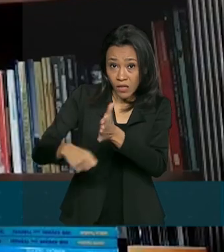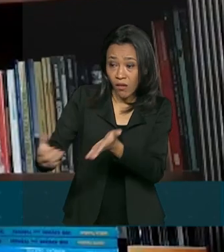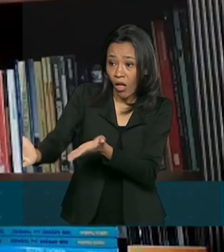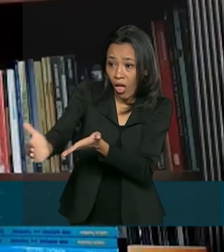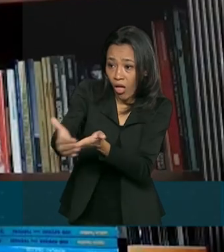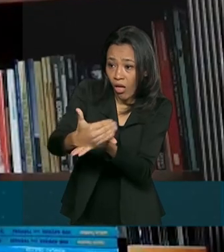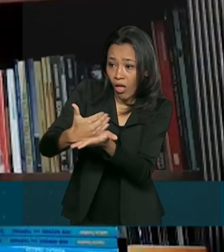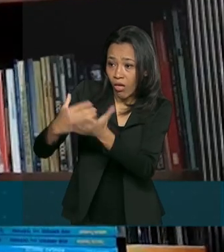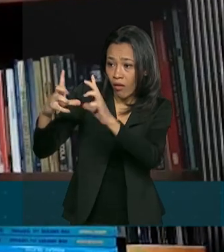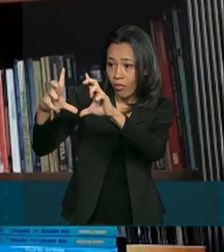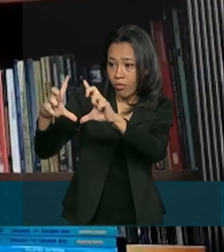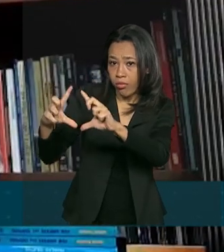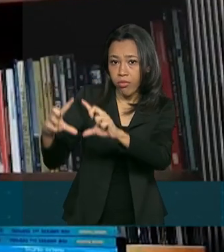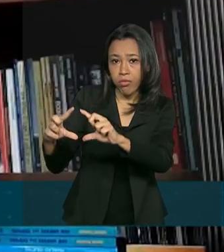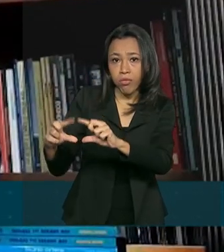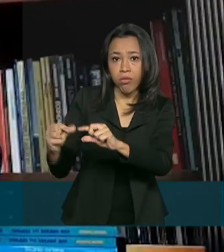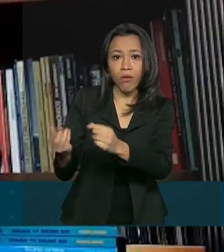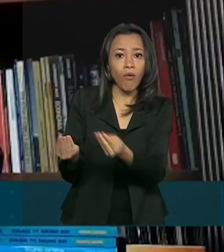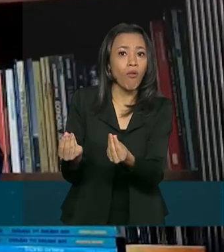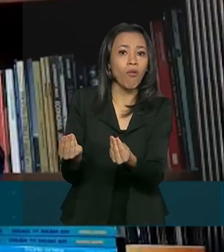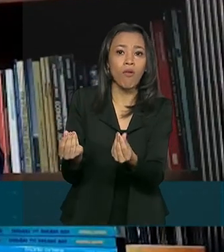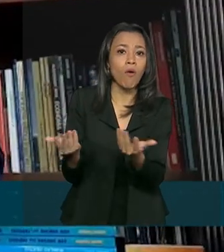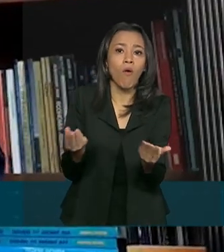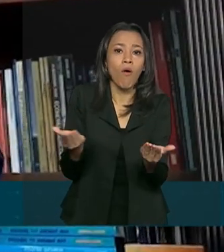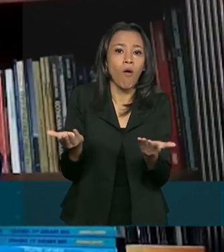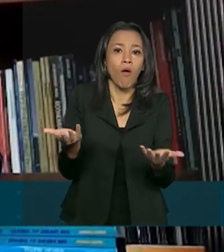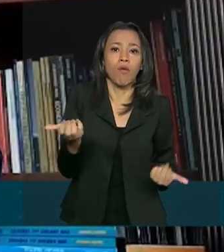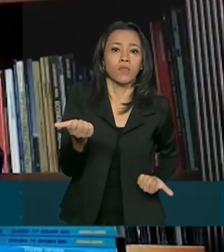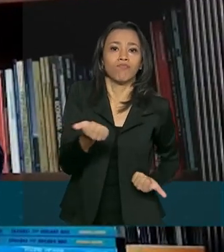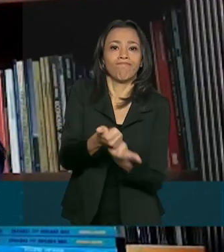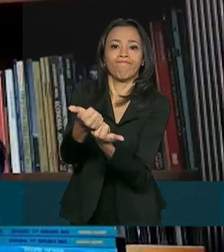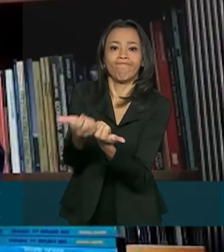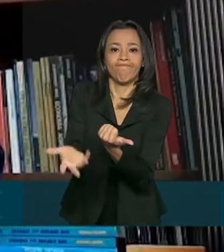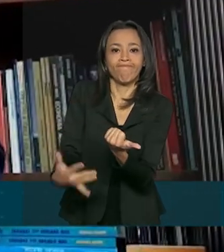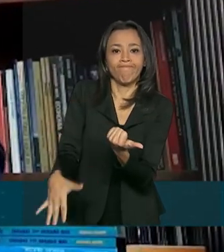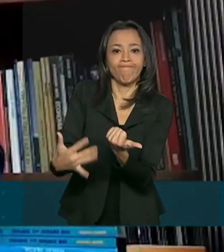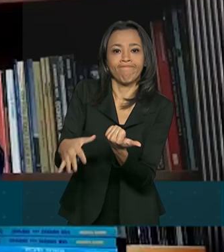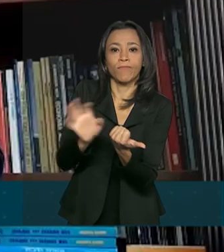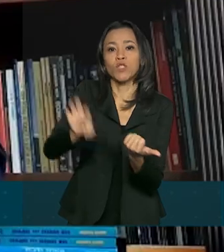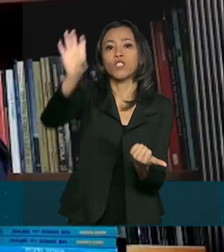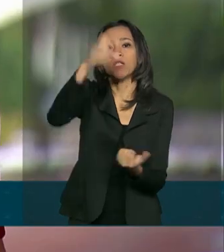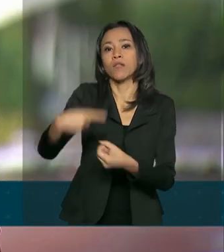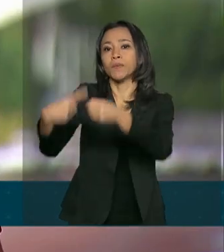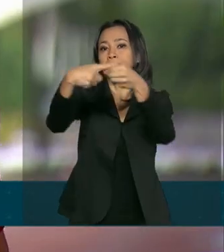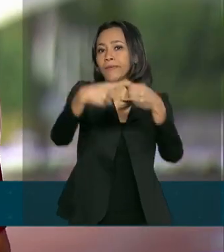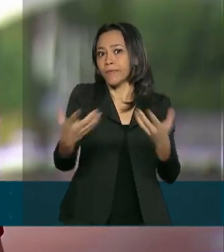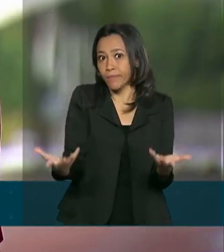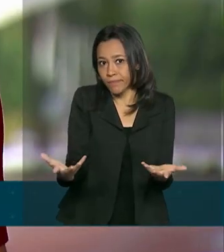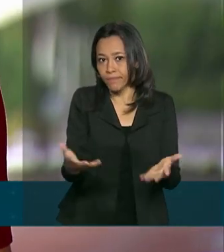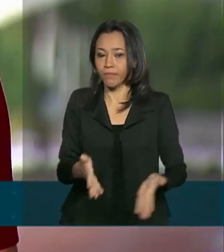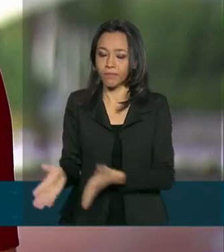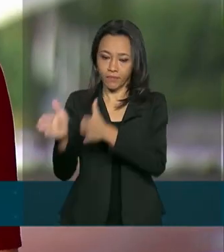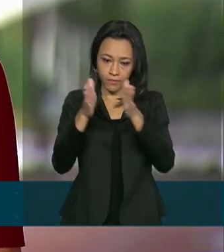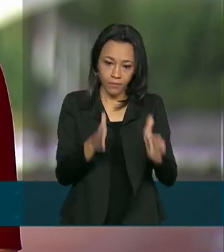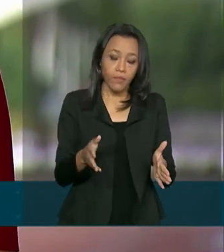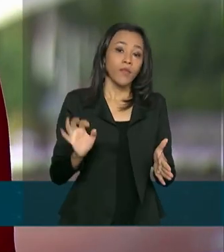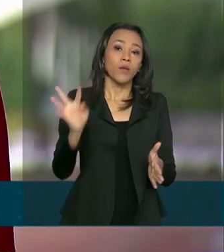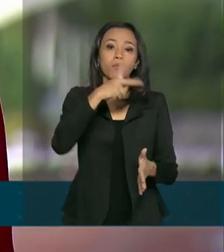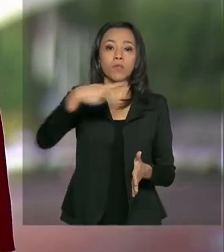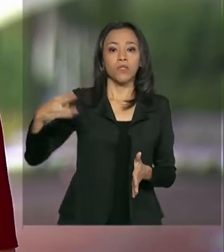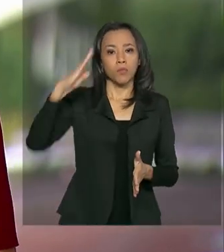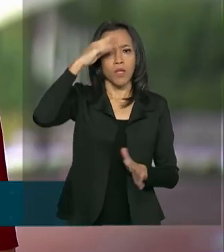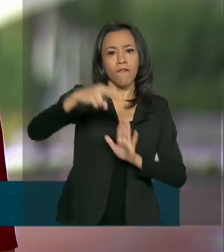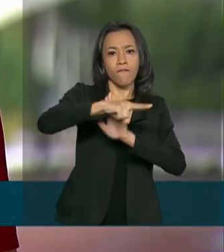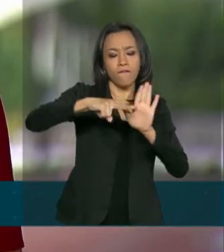baixa e não tem socorro suficiente para os estados e municípios. O presidente Jair Bolsonaro vetou